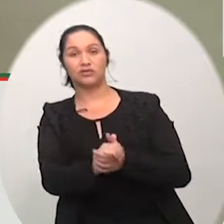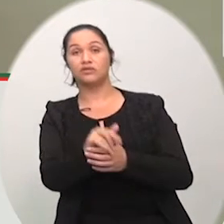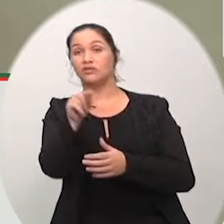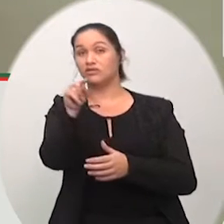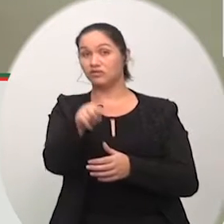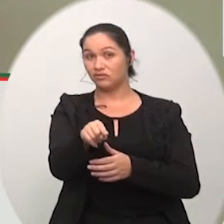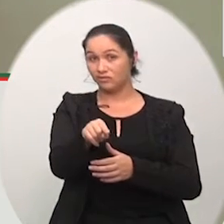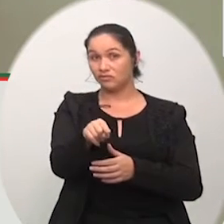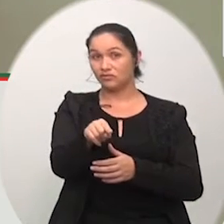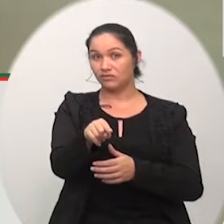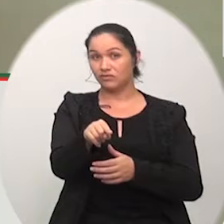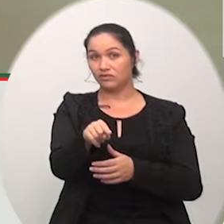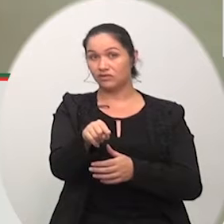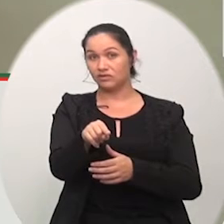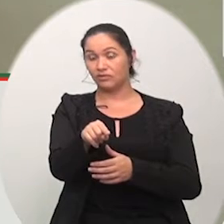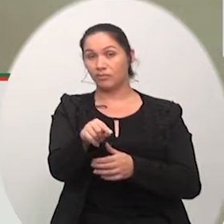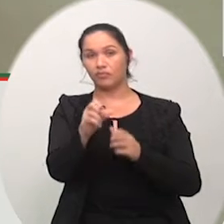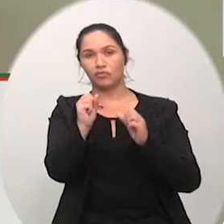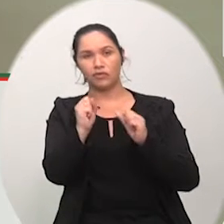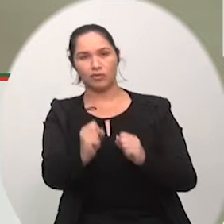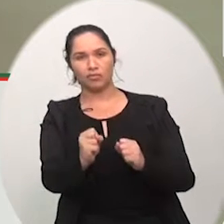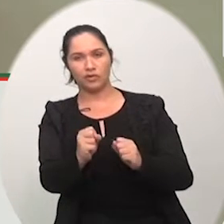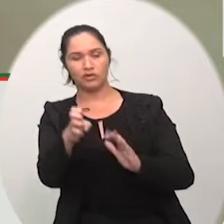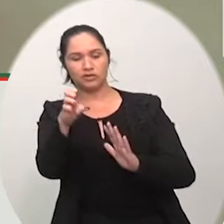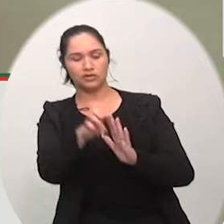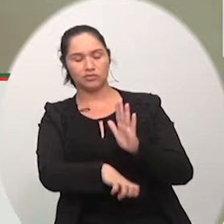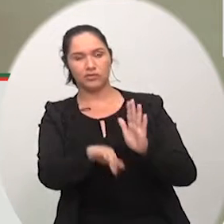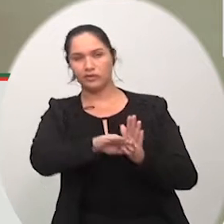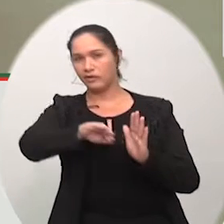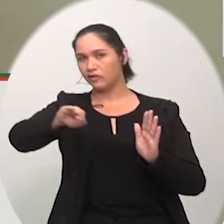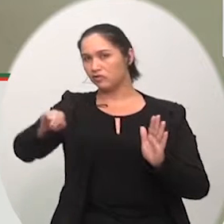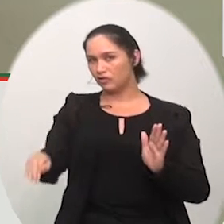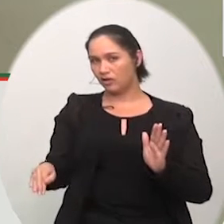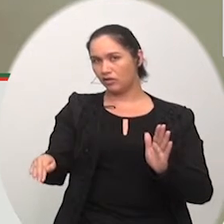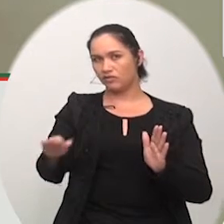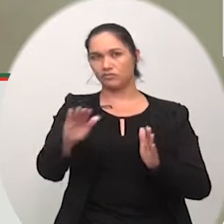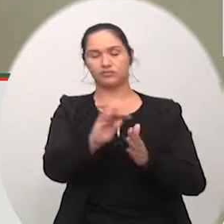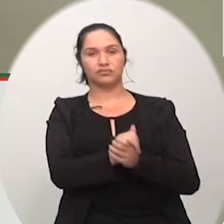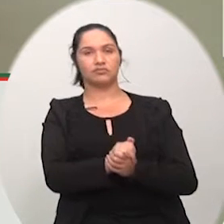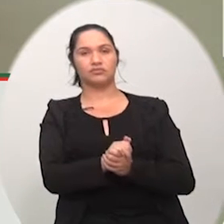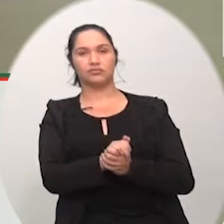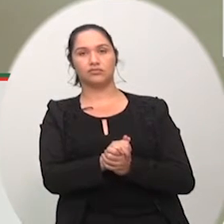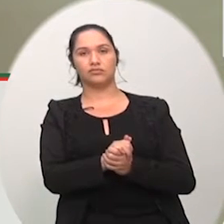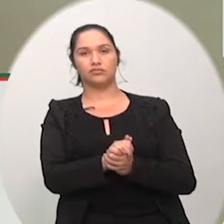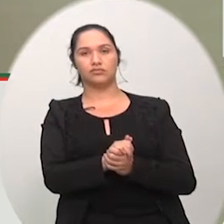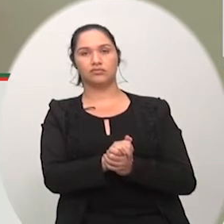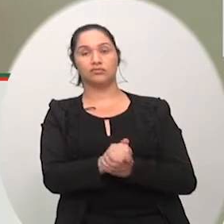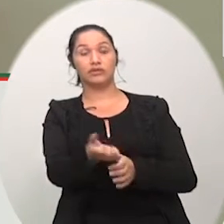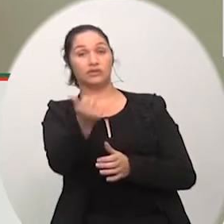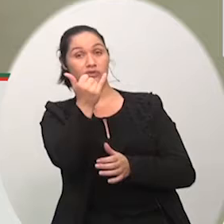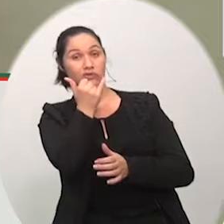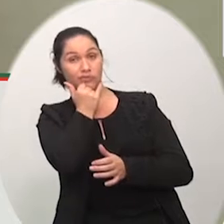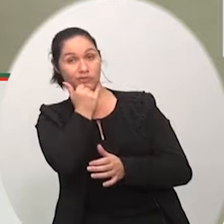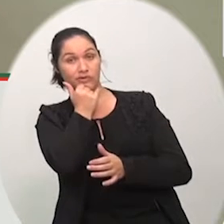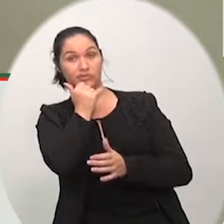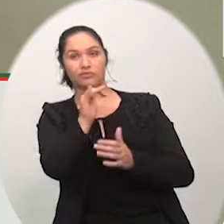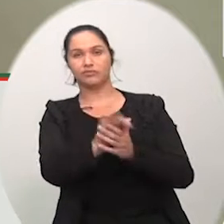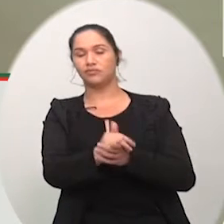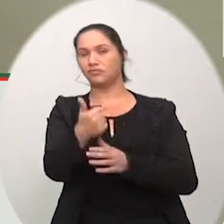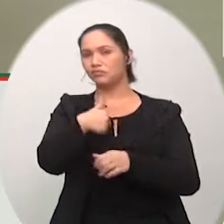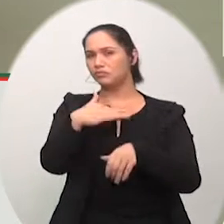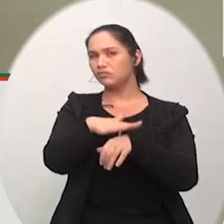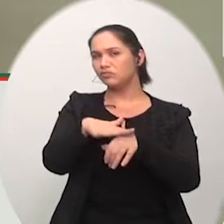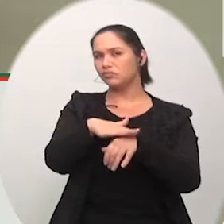vossa excelência pudesse retirar essas emendas se vossa excelência nenhuma desculpa vereador eu estive